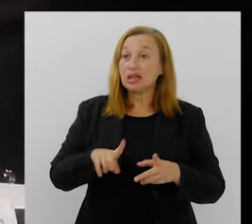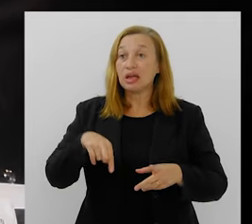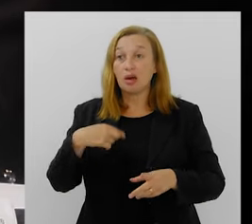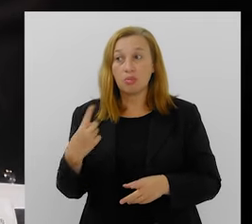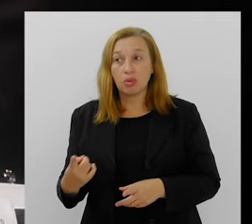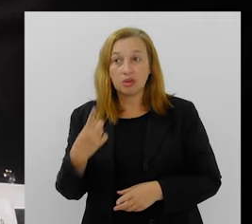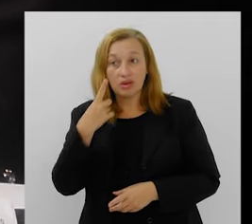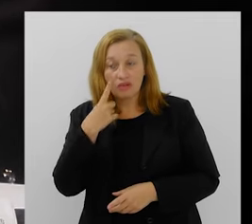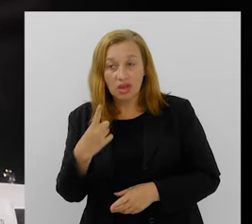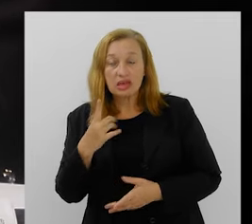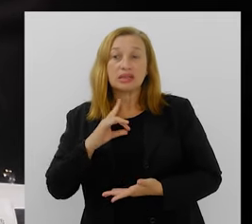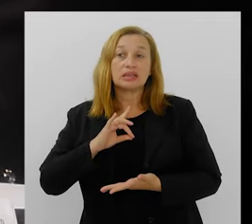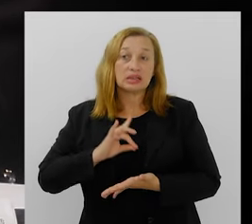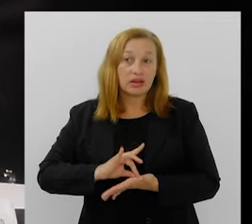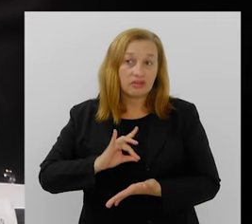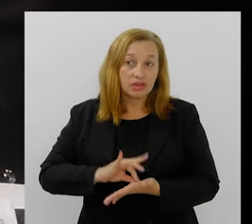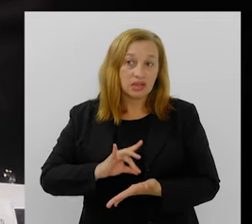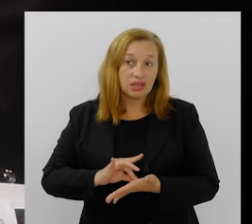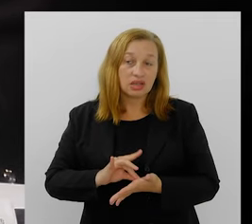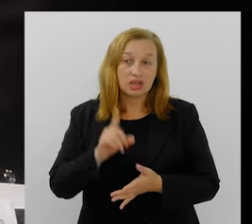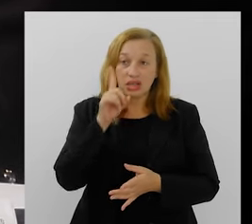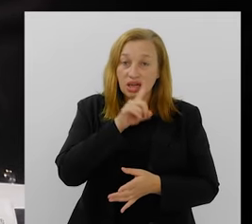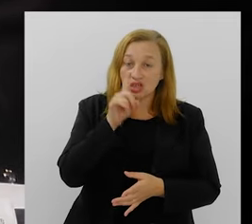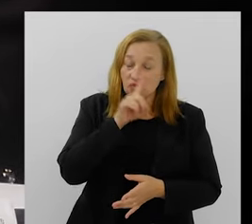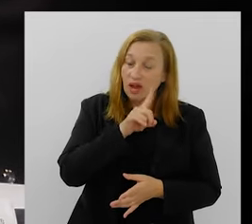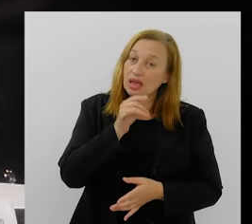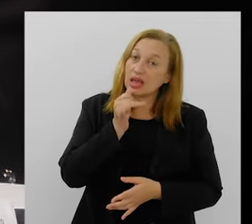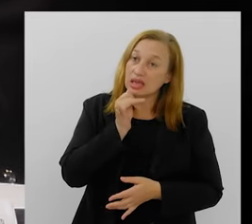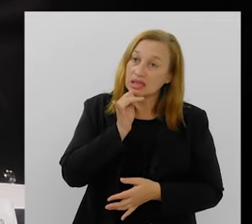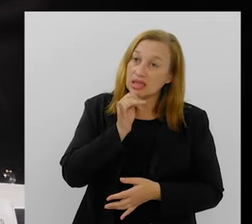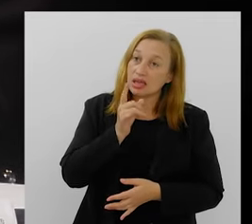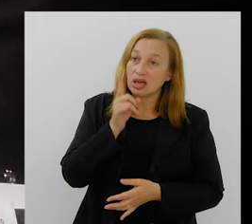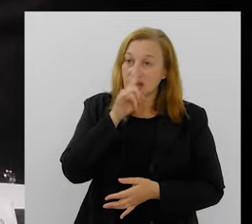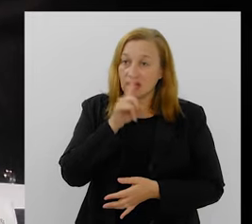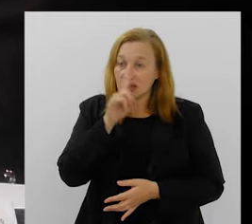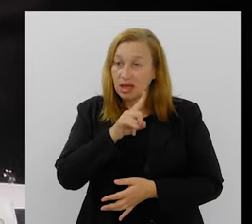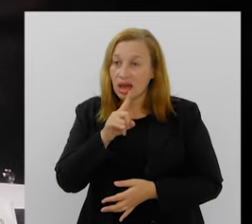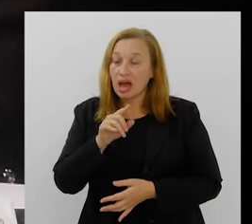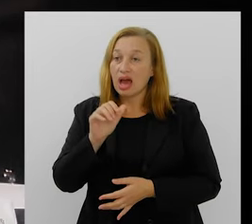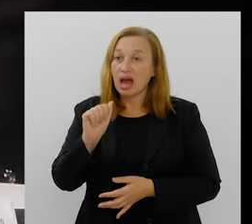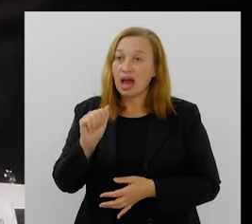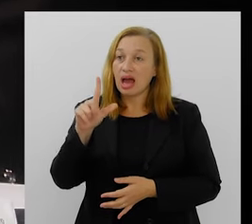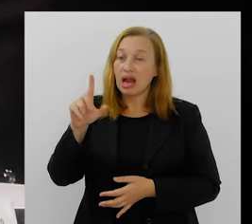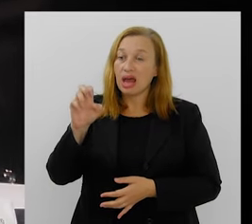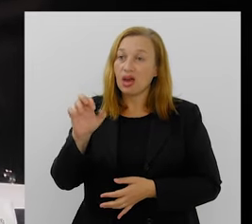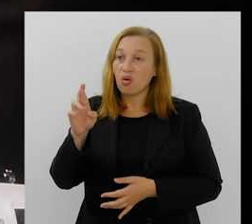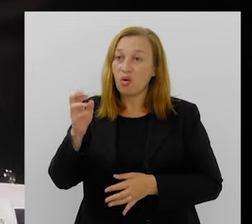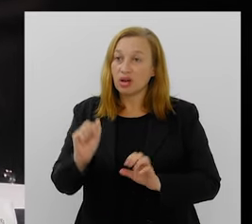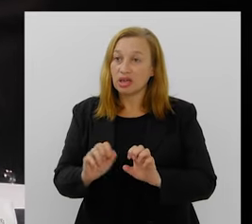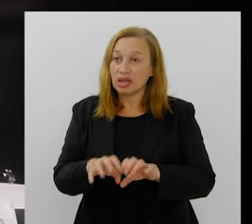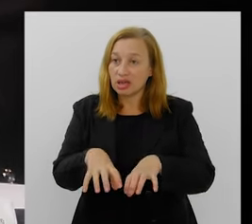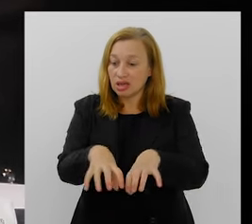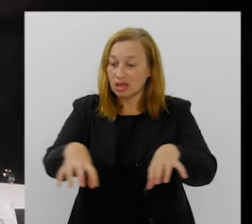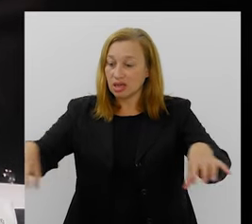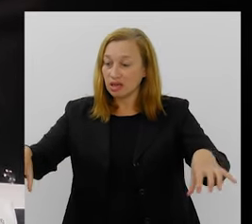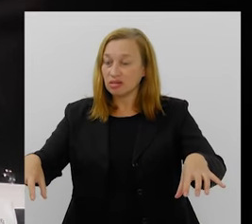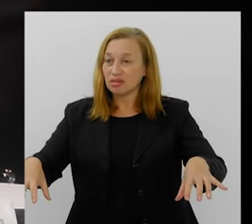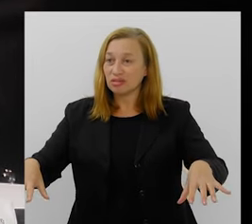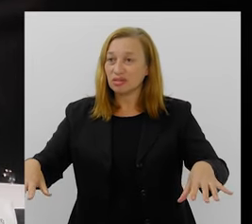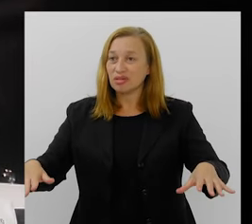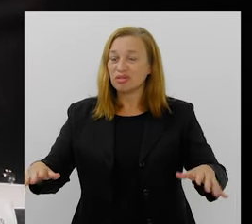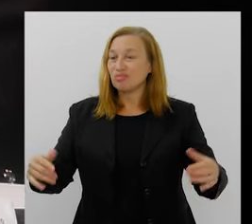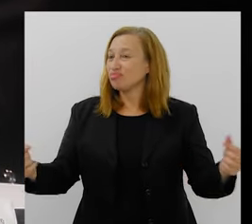tira. Aí depois você vai ver que, na verdade, as falhas, digamos assim, de alegoria, por exemplo, não tinham nada a ver.